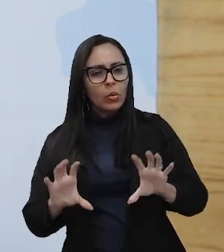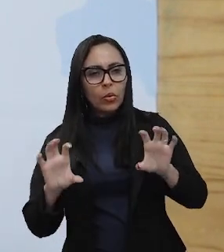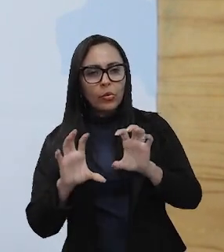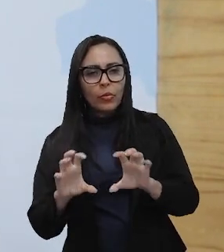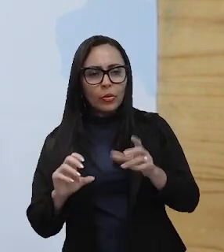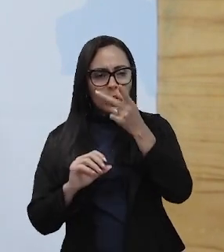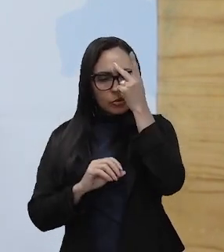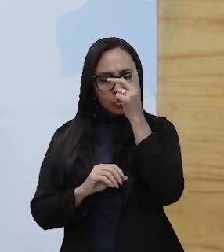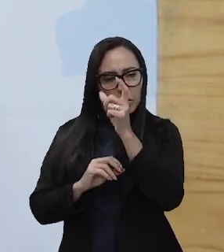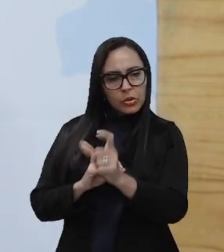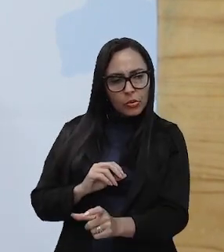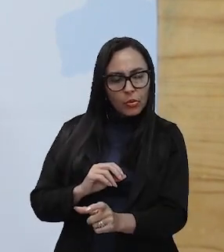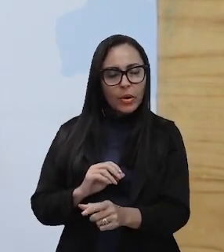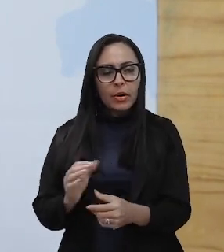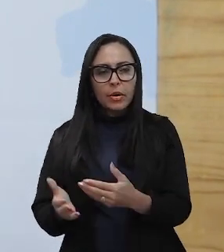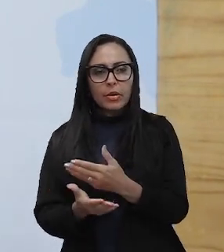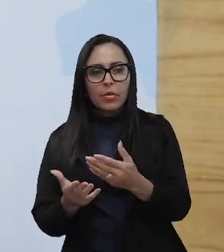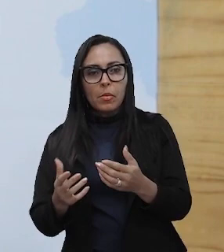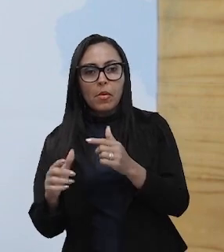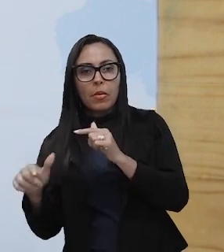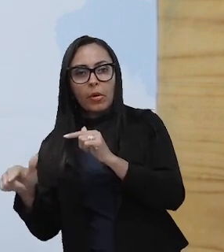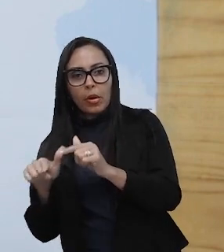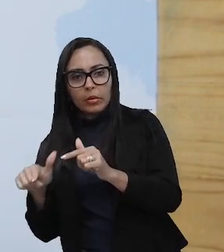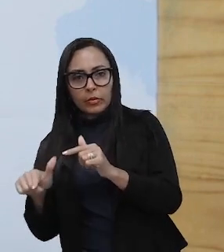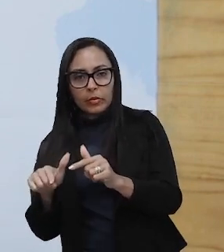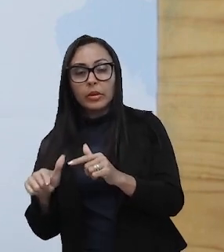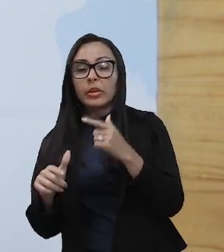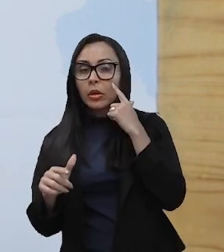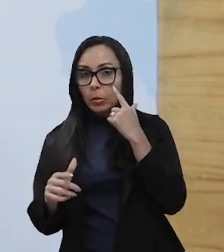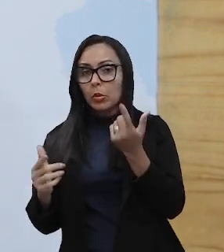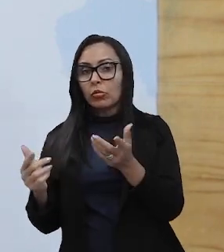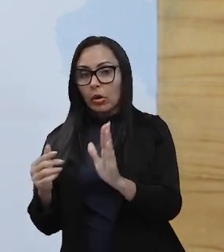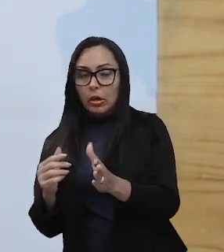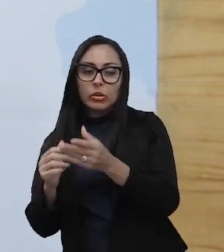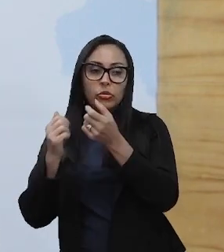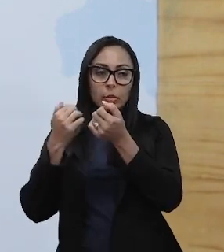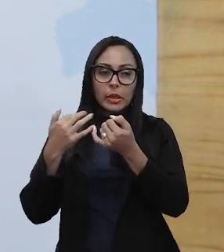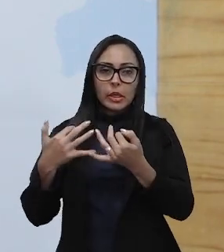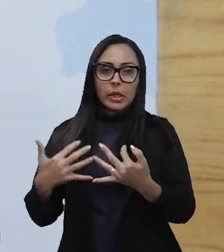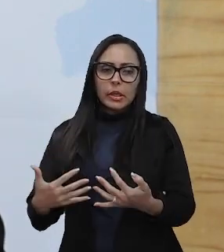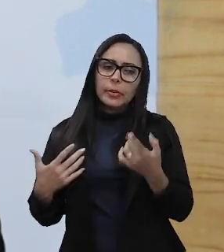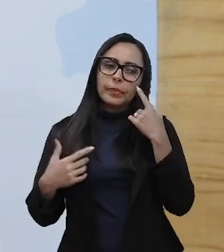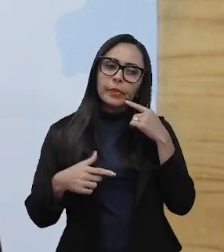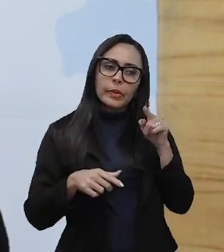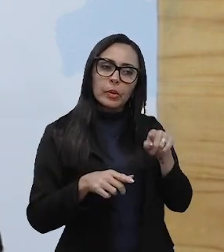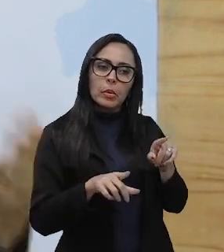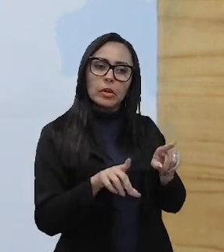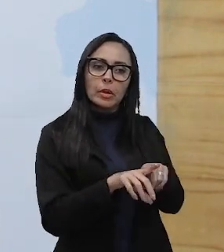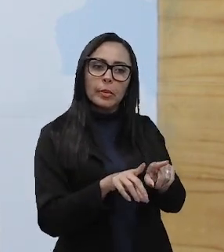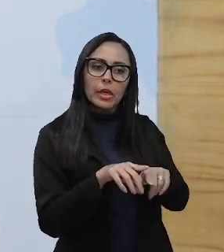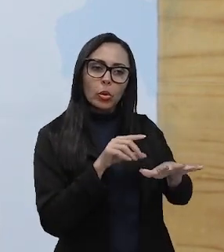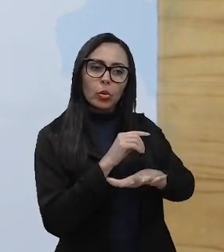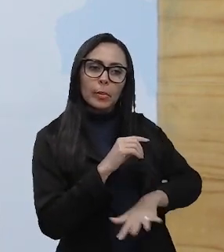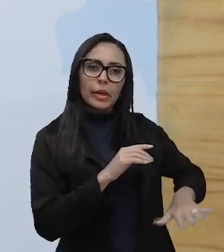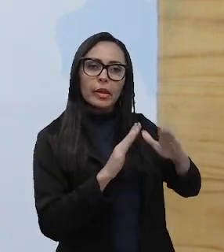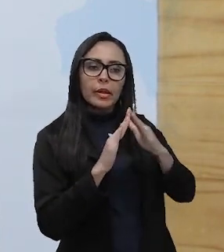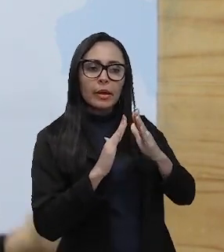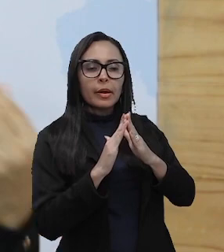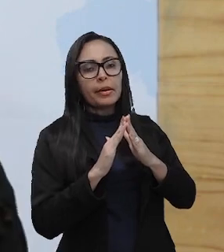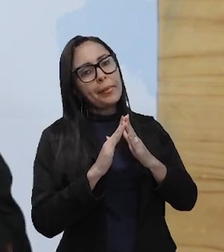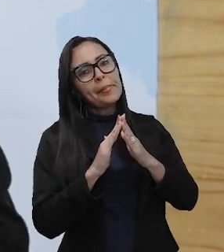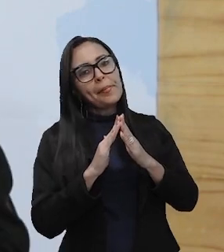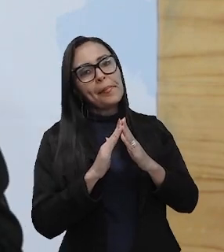usuário. Tanto do ponto de vista do trabalho, como eu tenho falado para vocês, quanto do ponto de vista de um ambiente residencial,